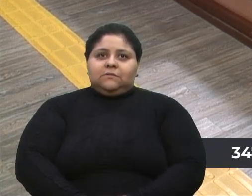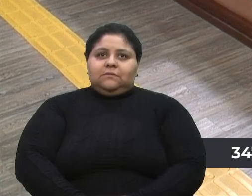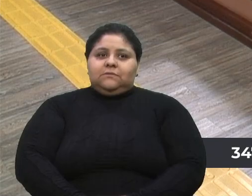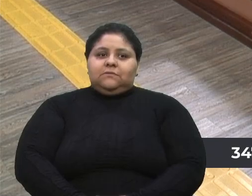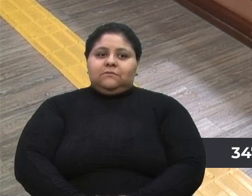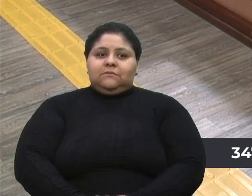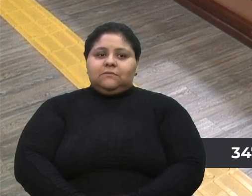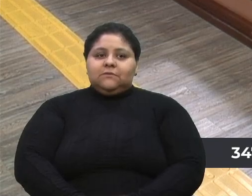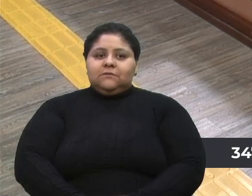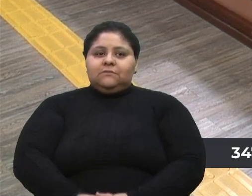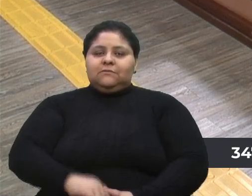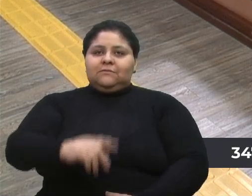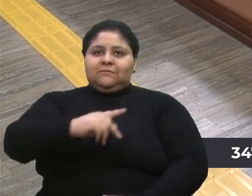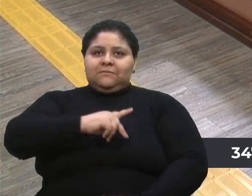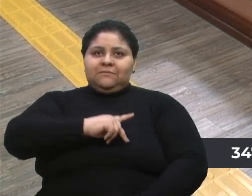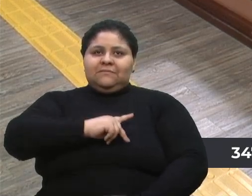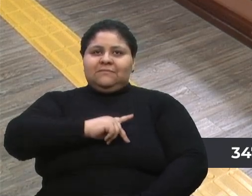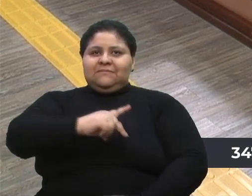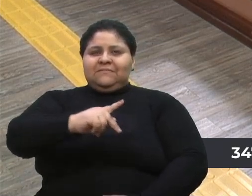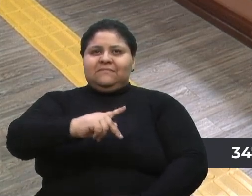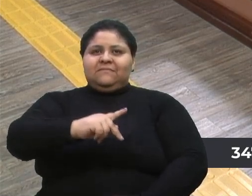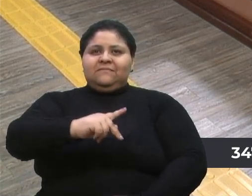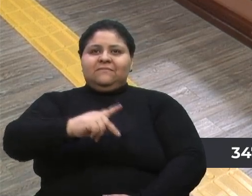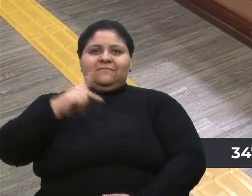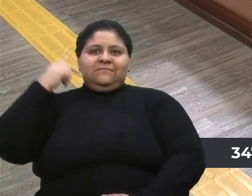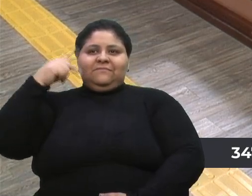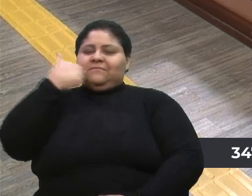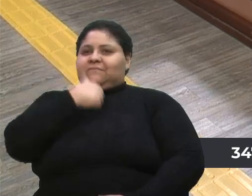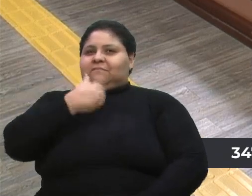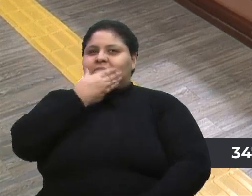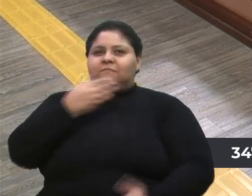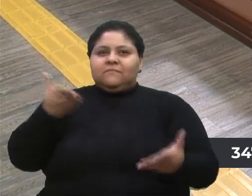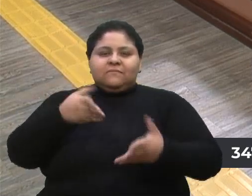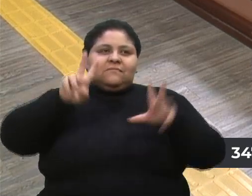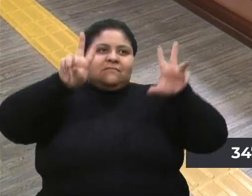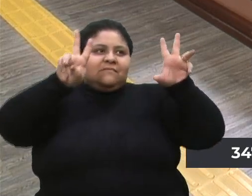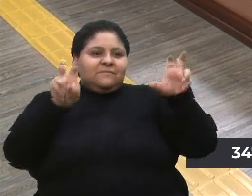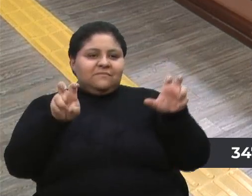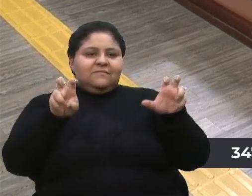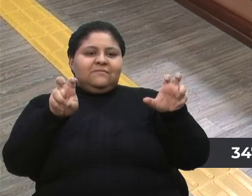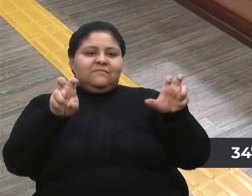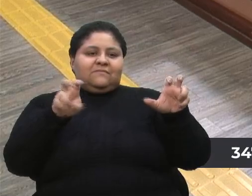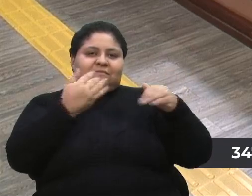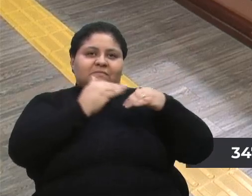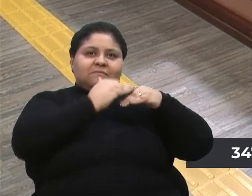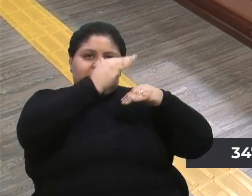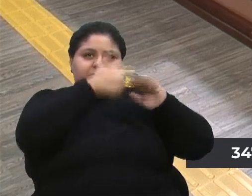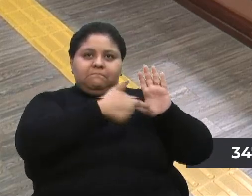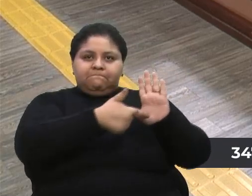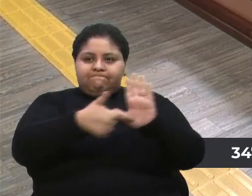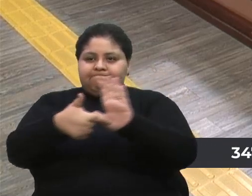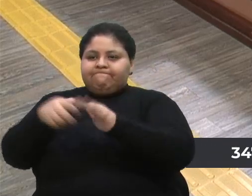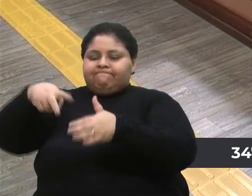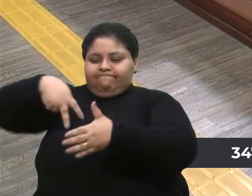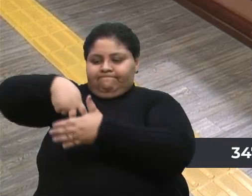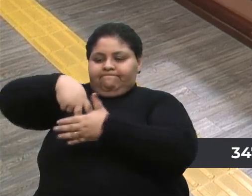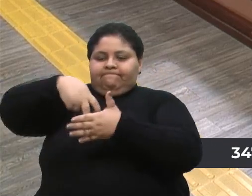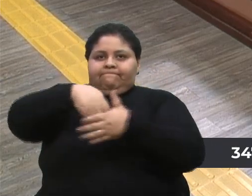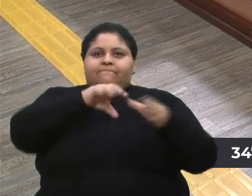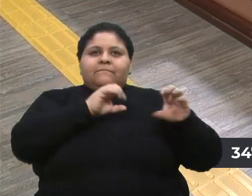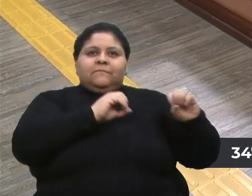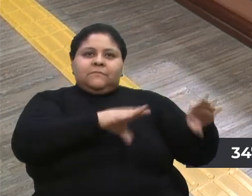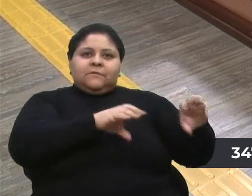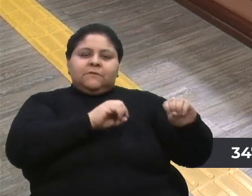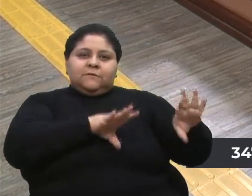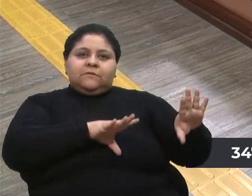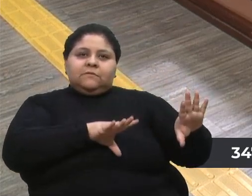Senhor presidente, senhores e senhores vereadores, hoje o tema aqui que mais refletiu nas tribunas foi educação. E quando